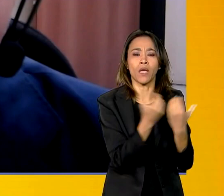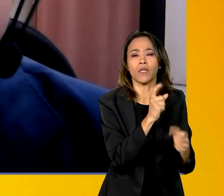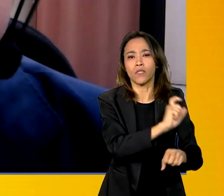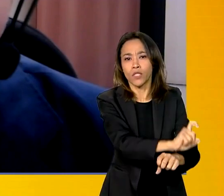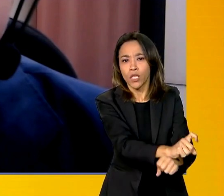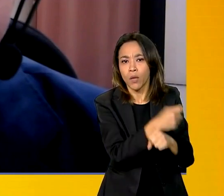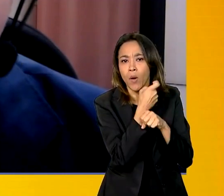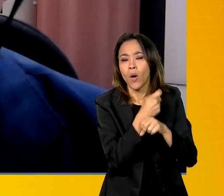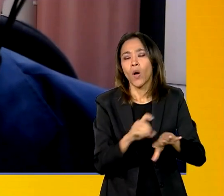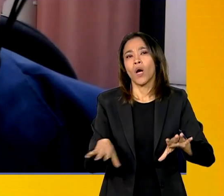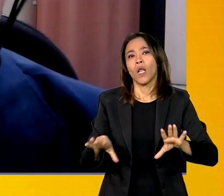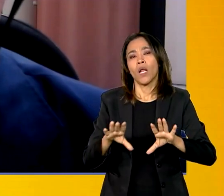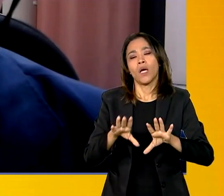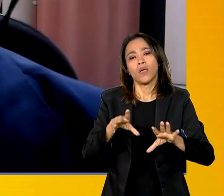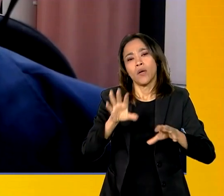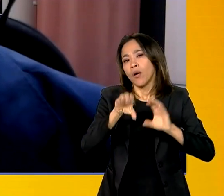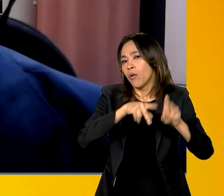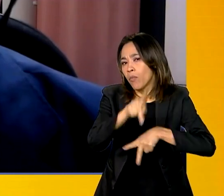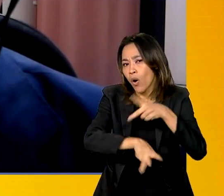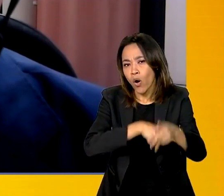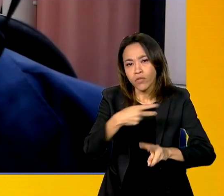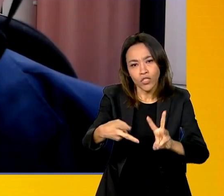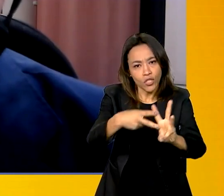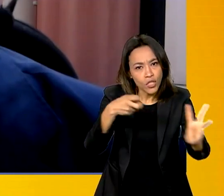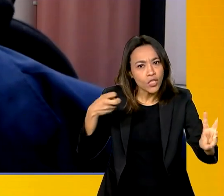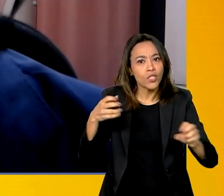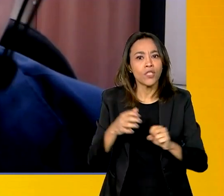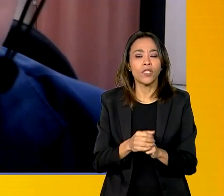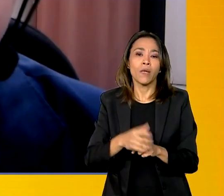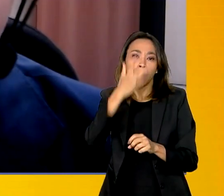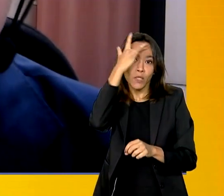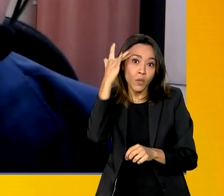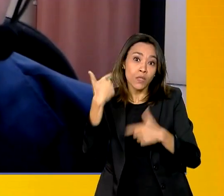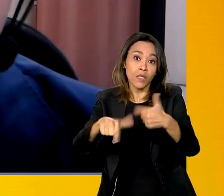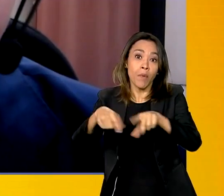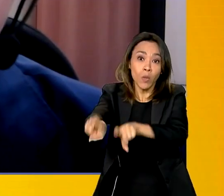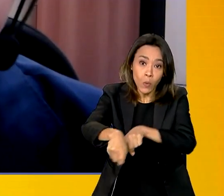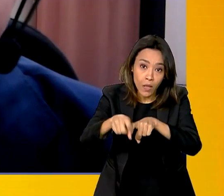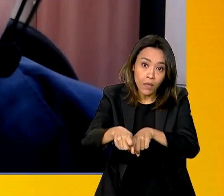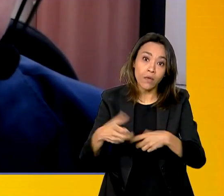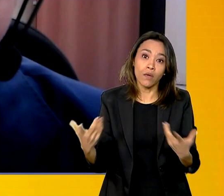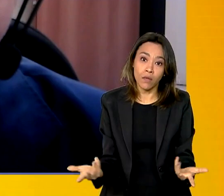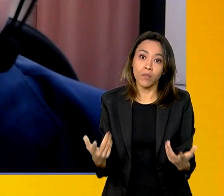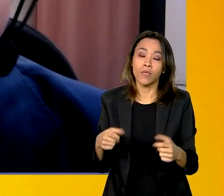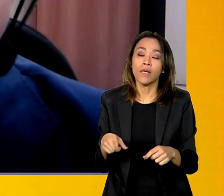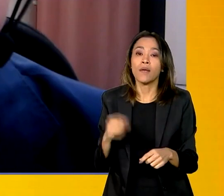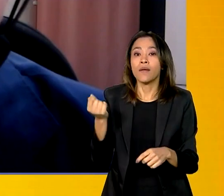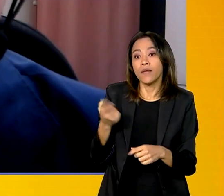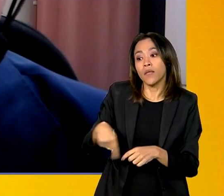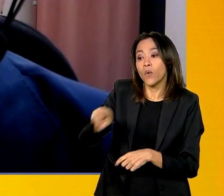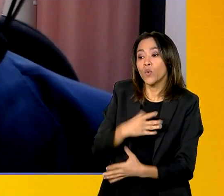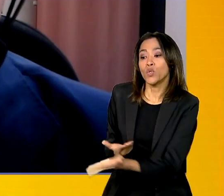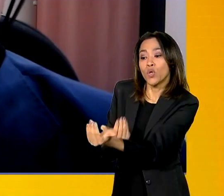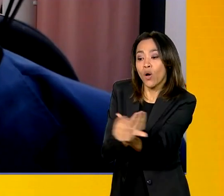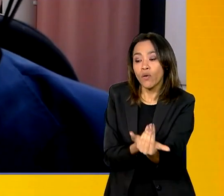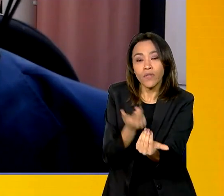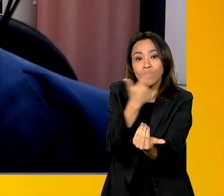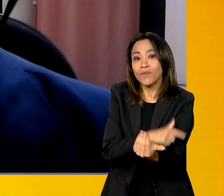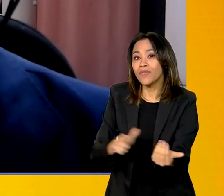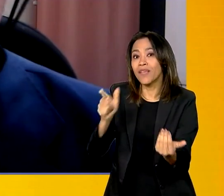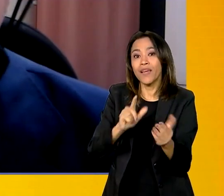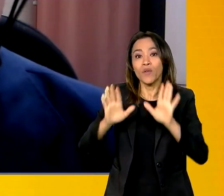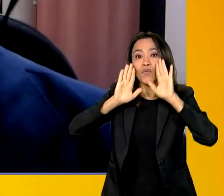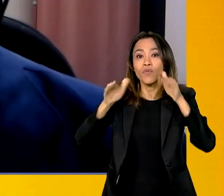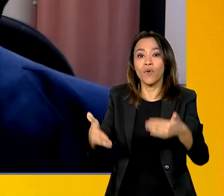indígenas, camponeses, sobre a questão da juventude, né? Não há, em algumas situações políticas específicas para a